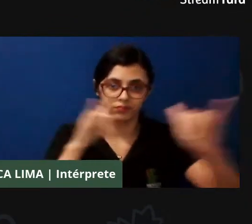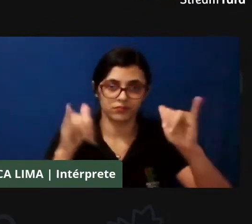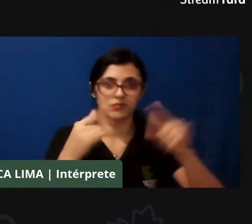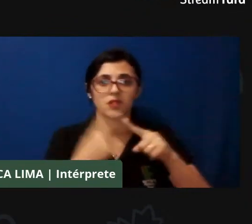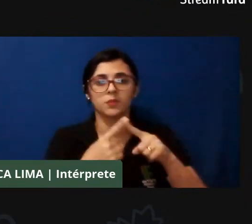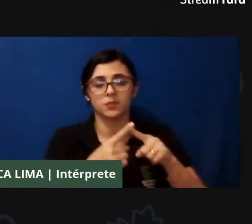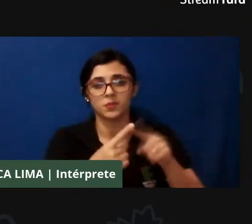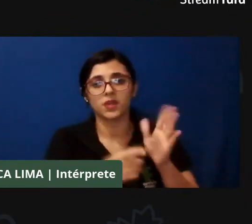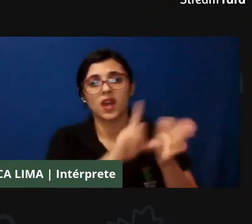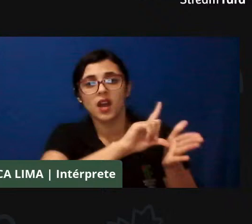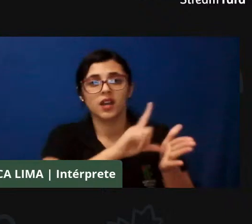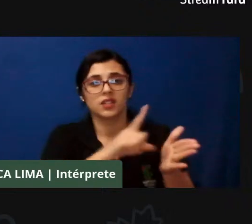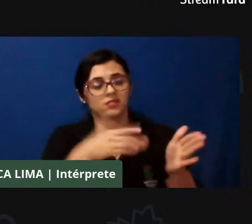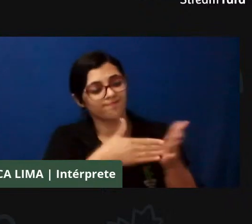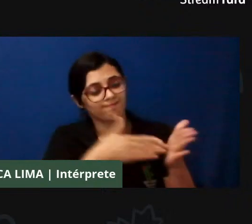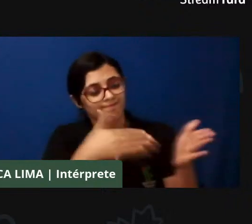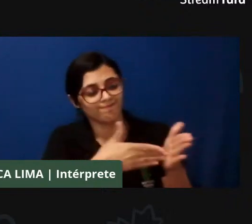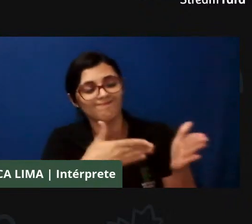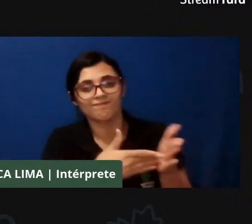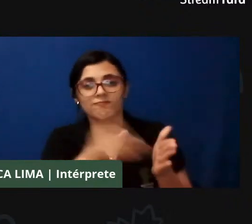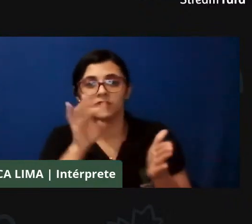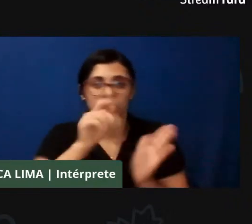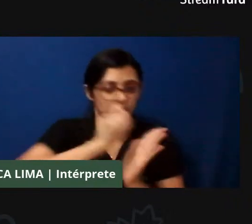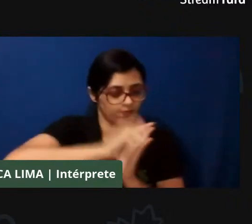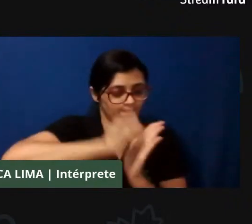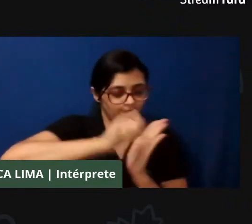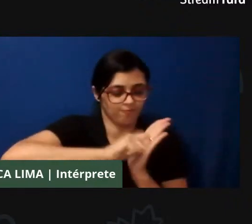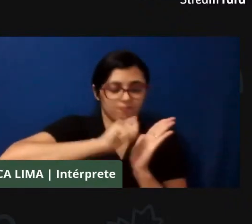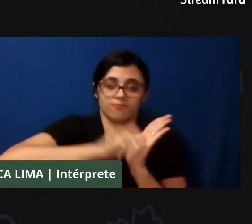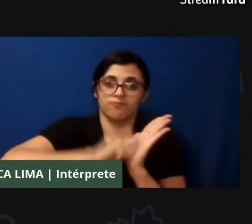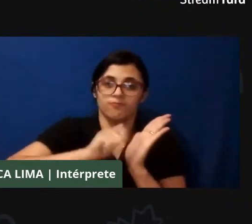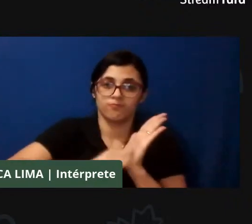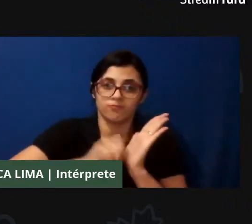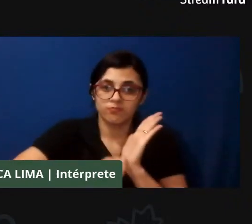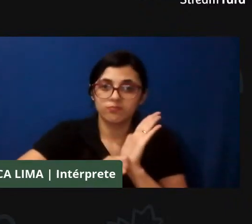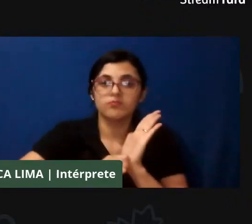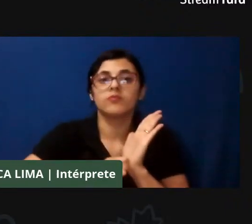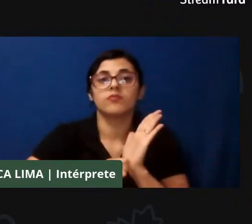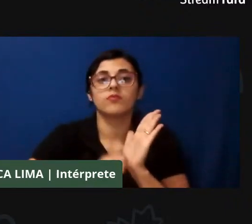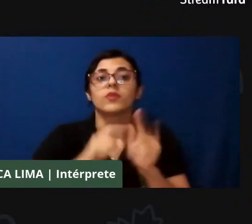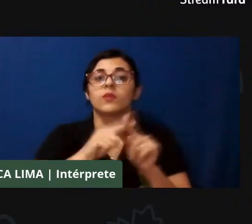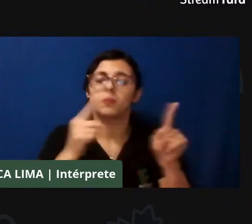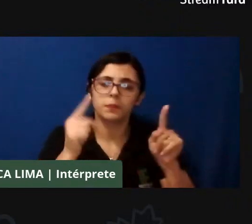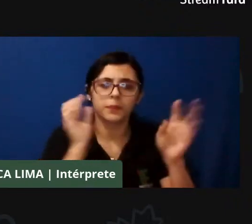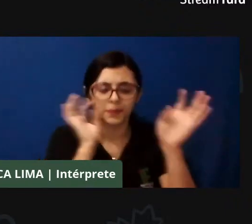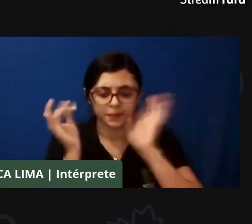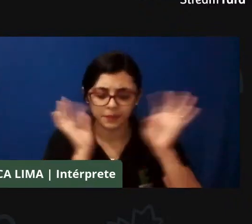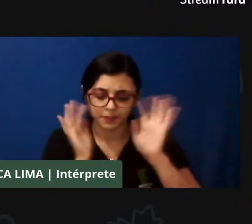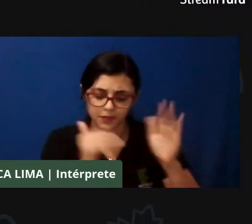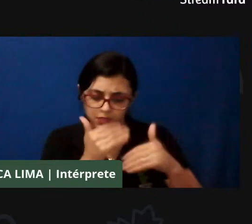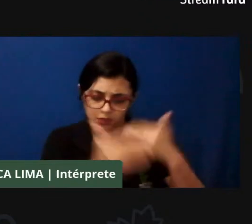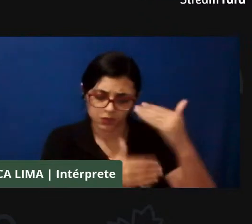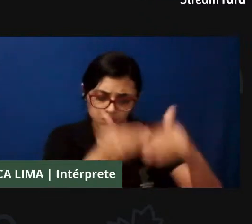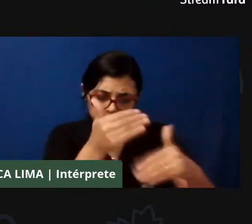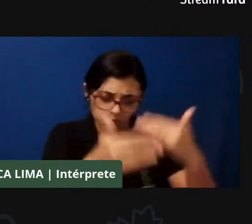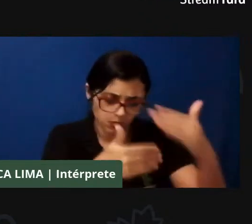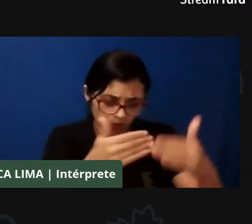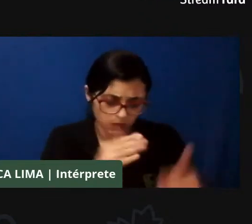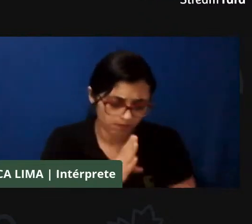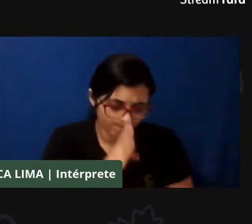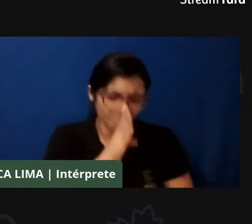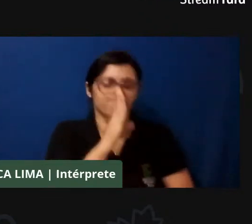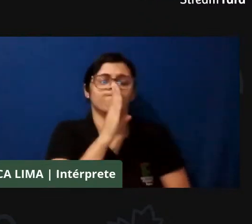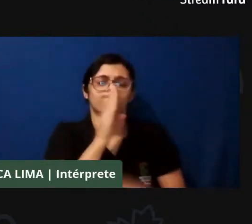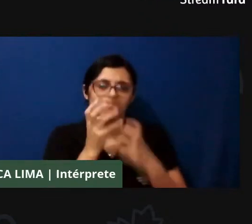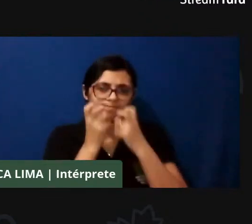à escrita, né, e também pensando no processo de silenciamento do povo preto, do